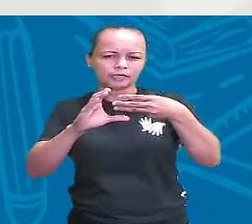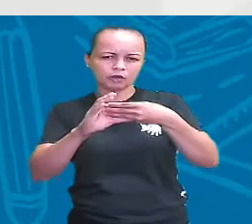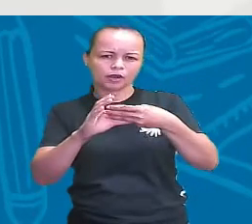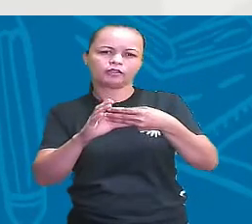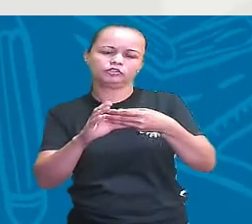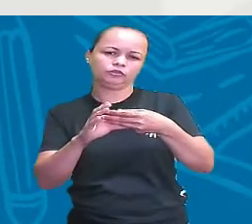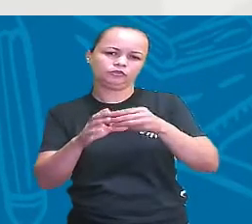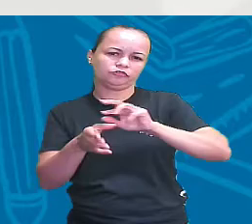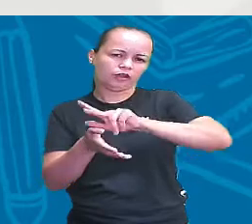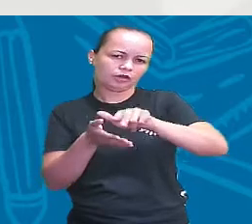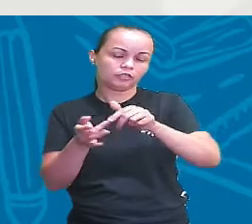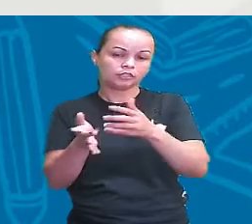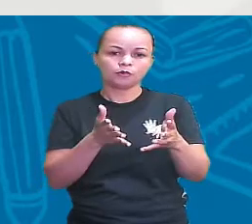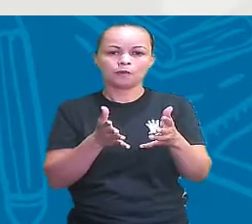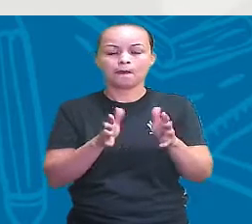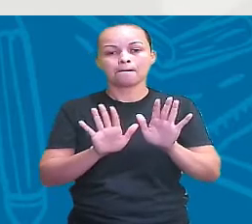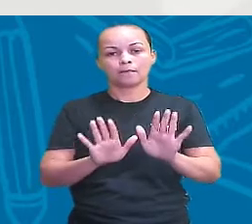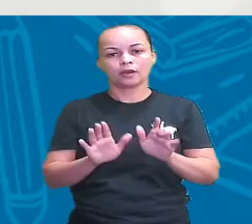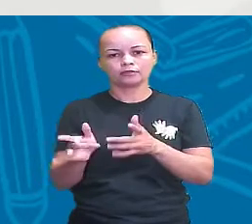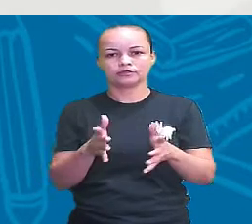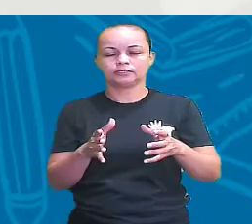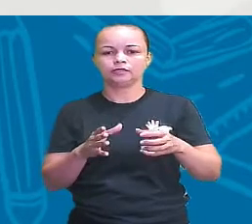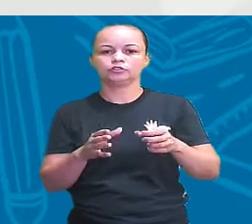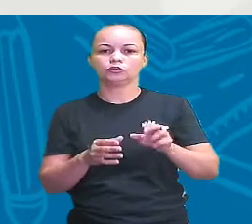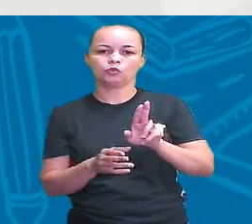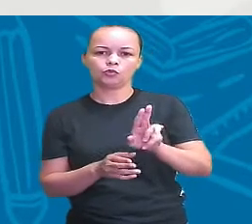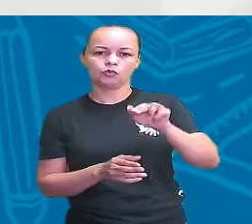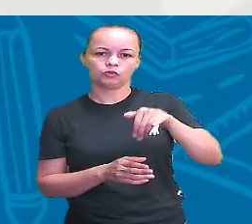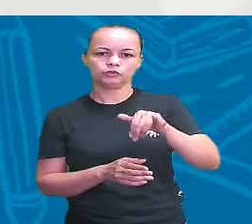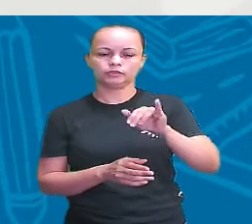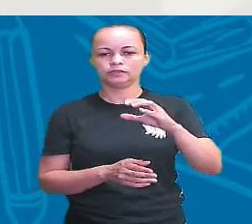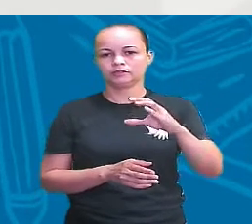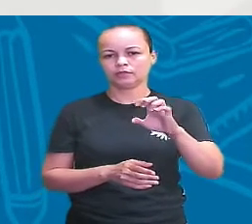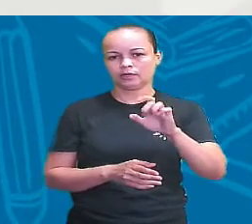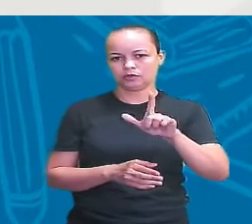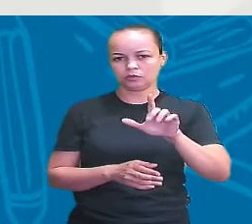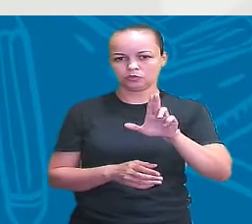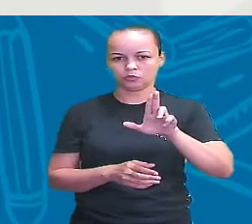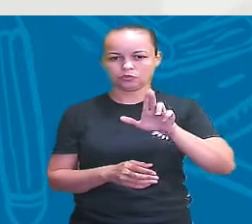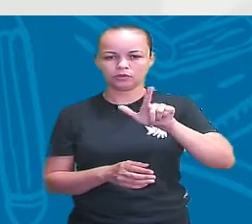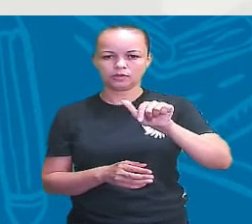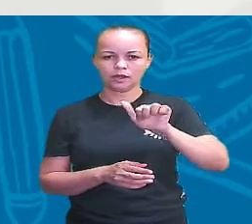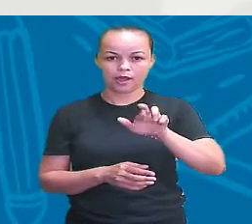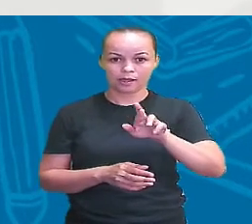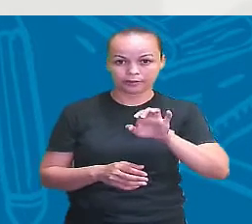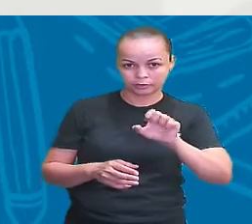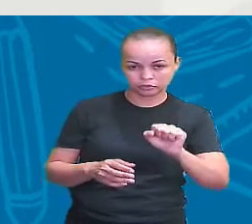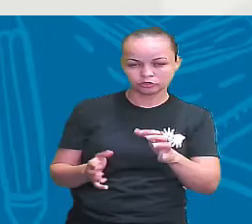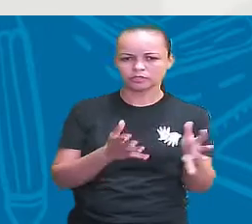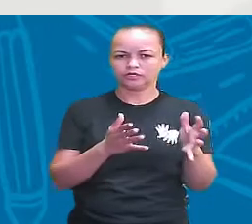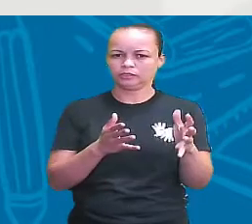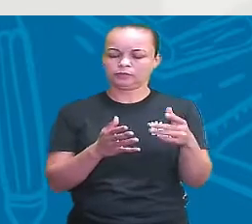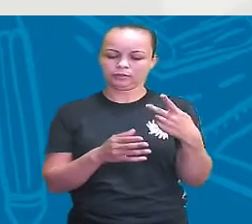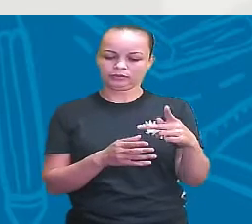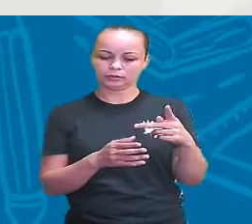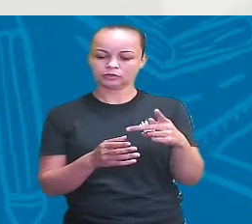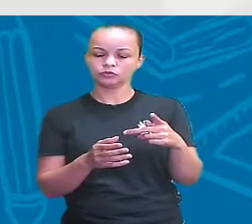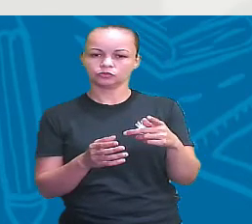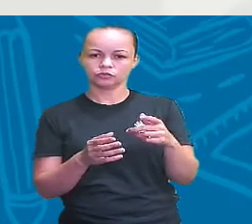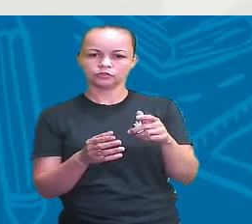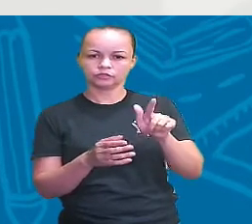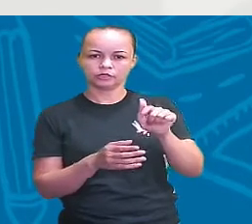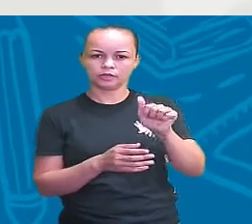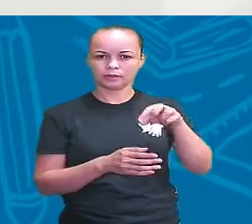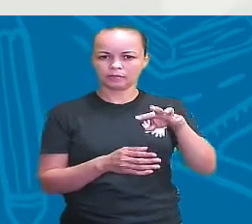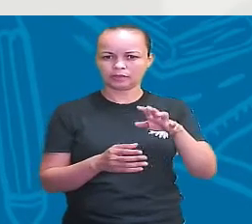pluricelulares, mas também seres unicelulares. Não necessariamente tendo a participação dos gametas, tá? Fica essa informação